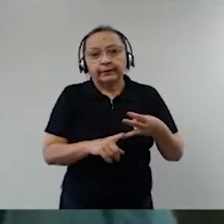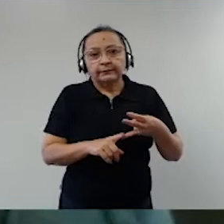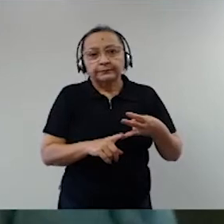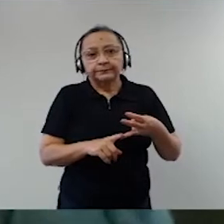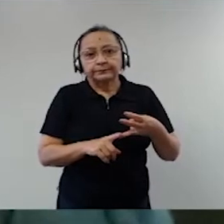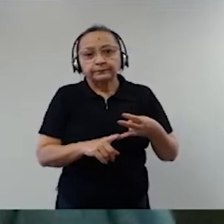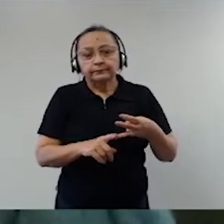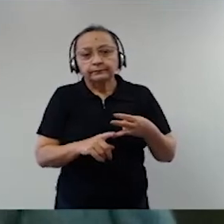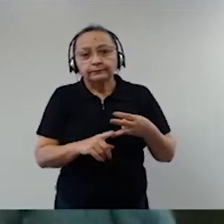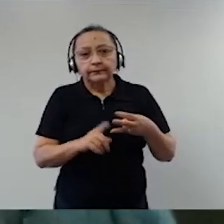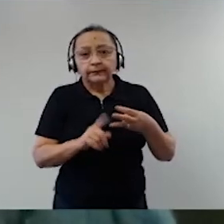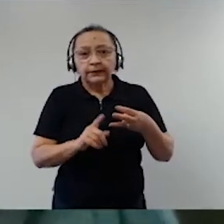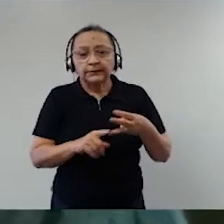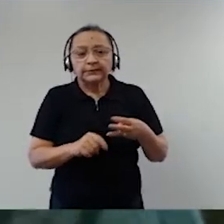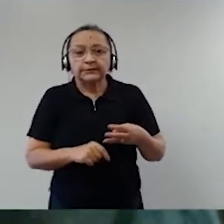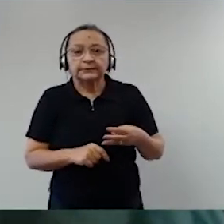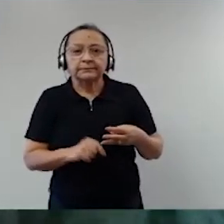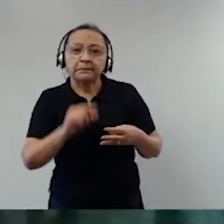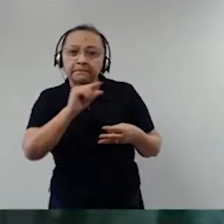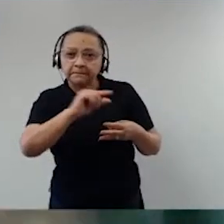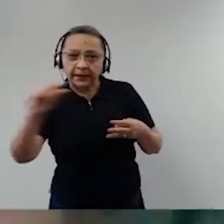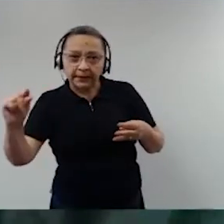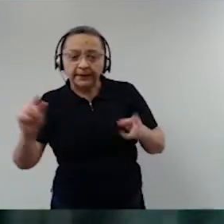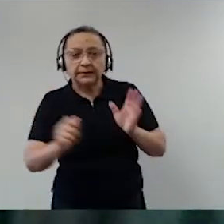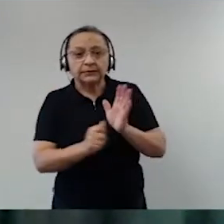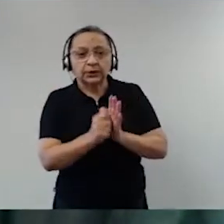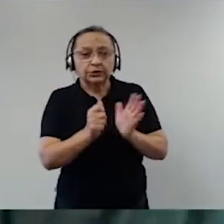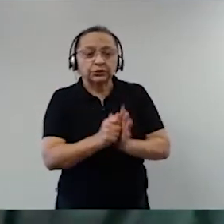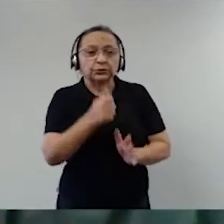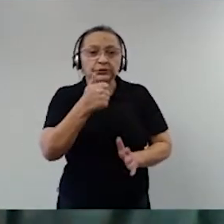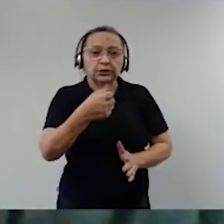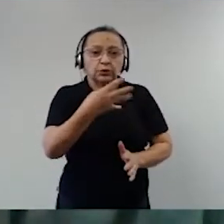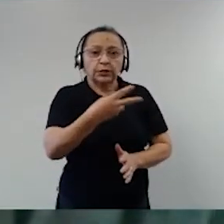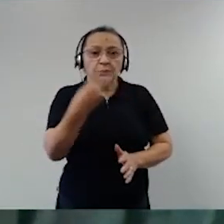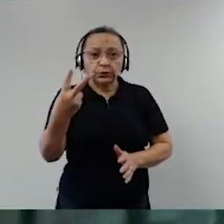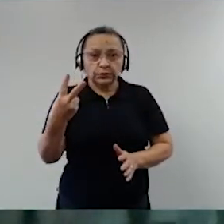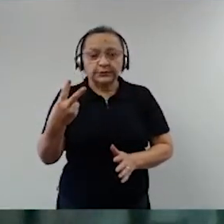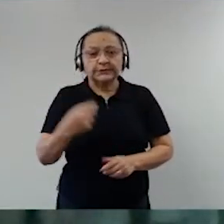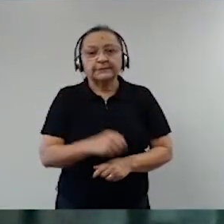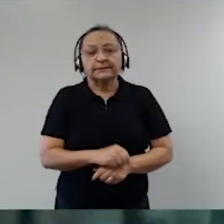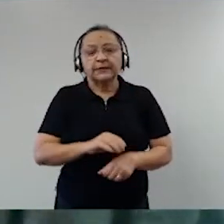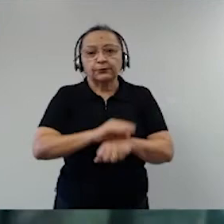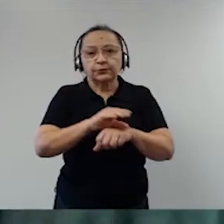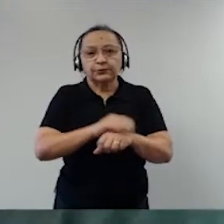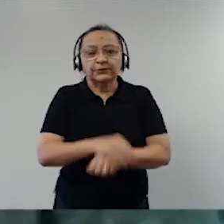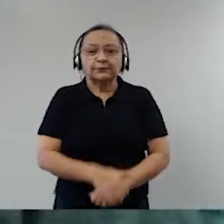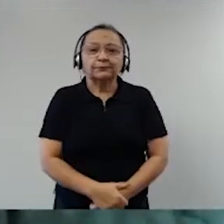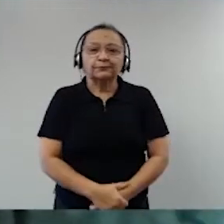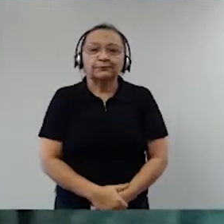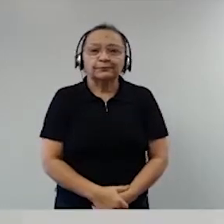do artigo 142 da Constituição. 15 minutos, doutora Eliana. Terminei.